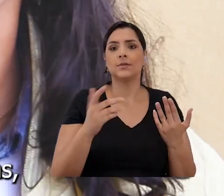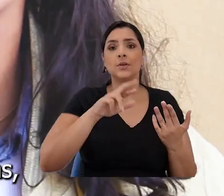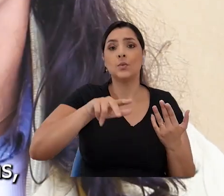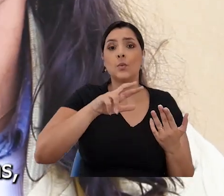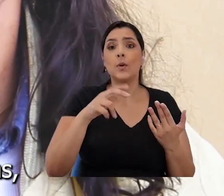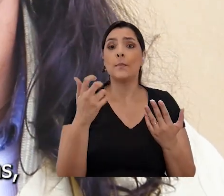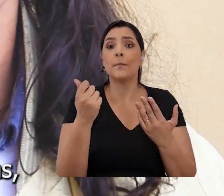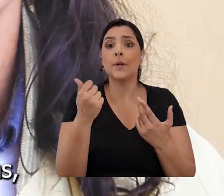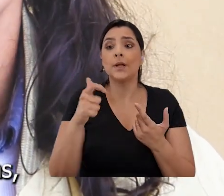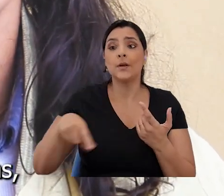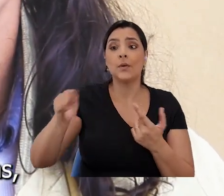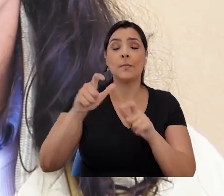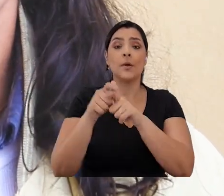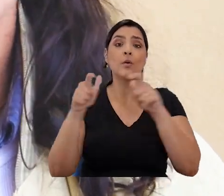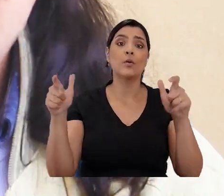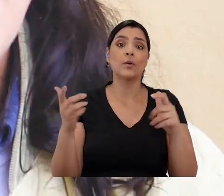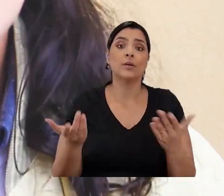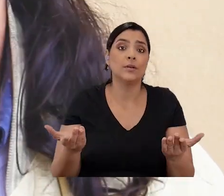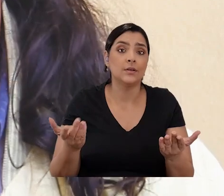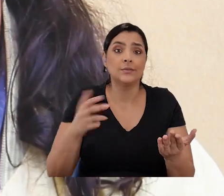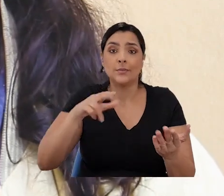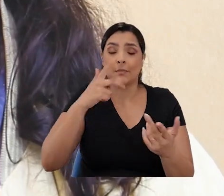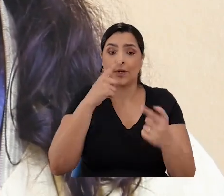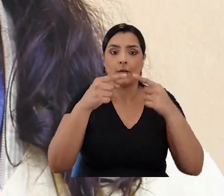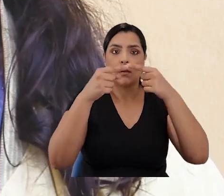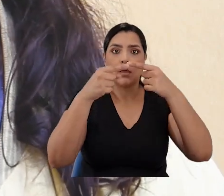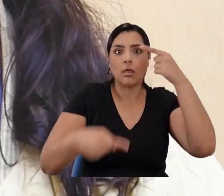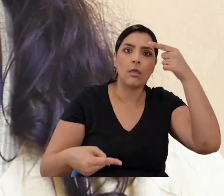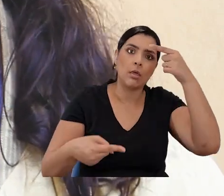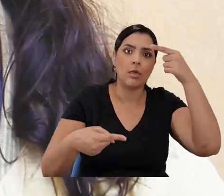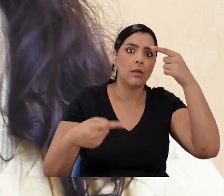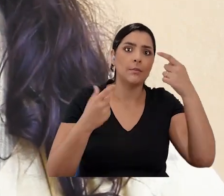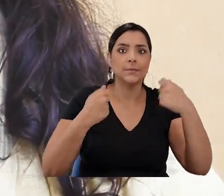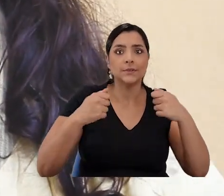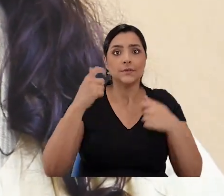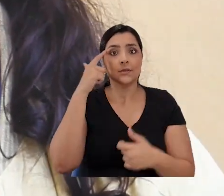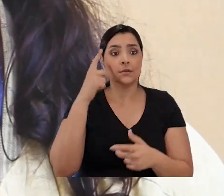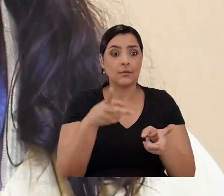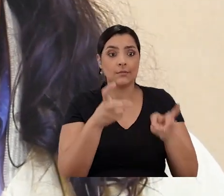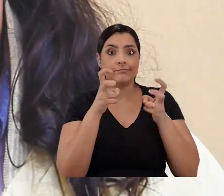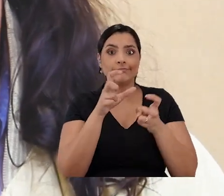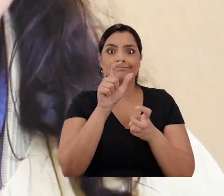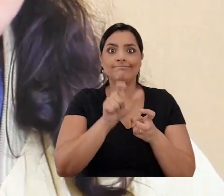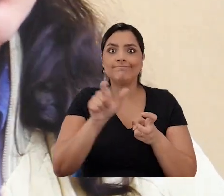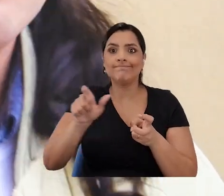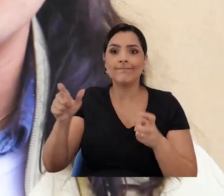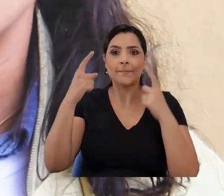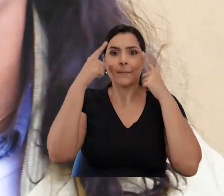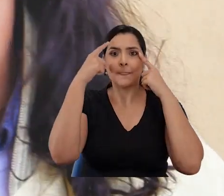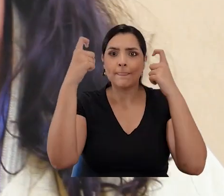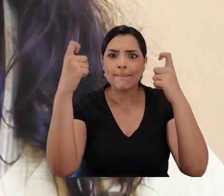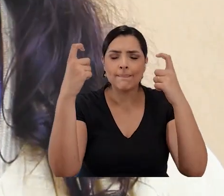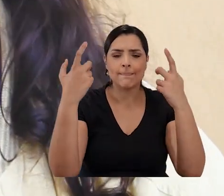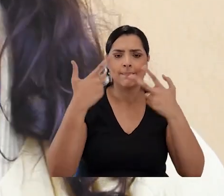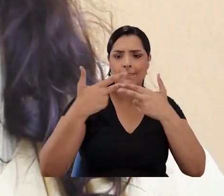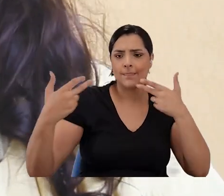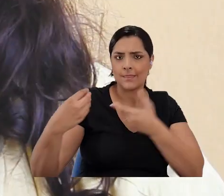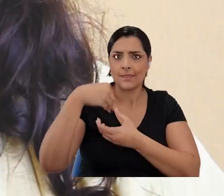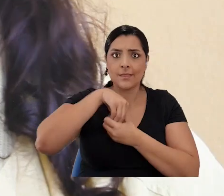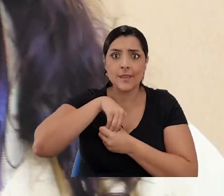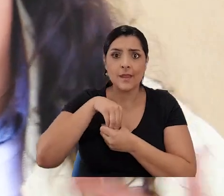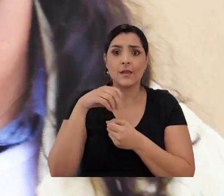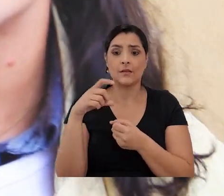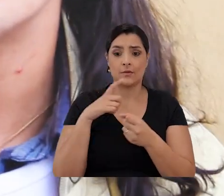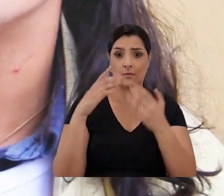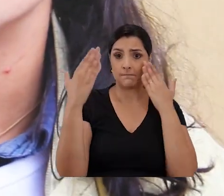mas também não são pessoas brancas. Então, há um descompasso onde a gente tem que reconhecer que a experiência, por exemplo, da violência dentro do